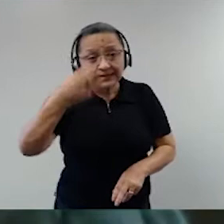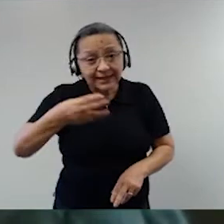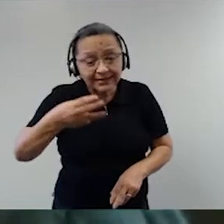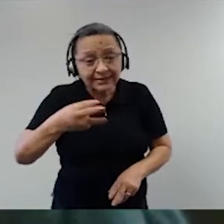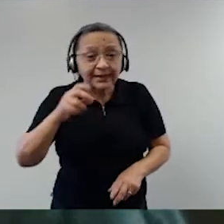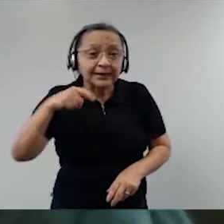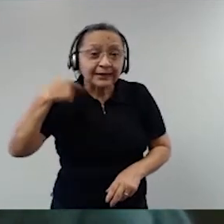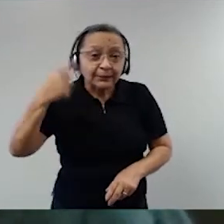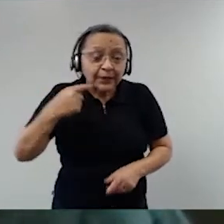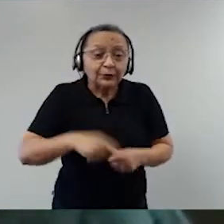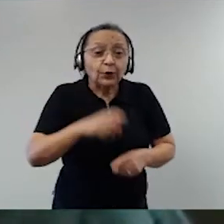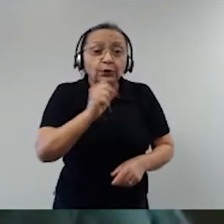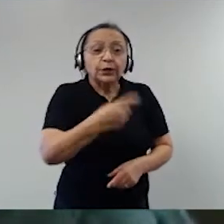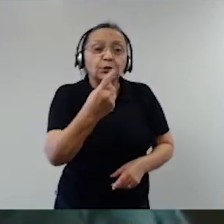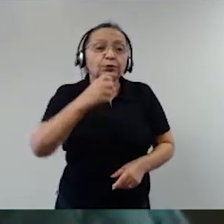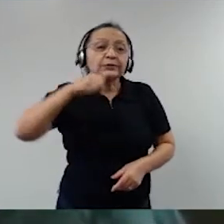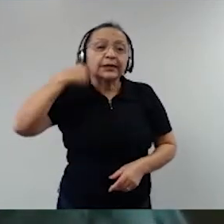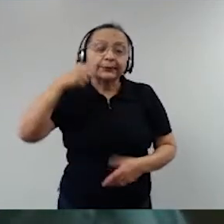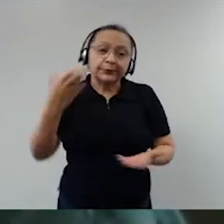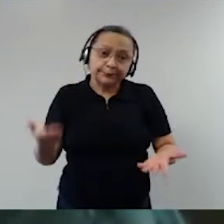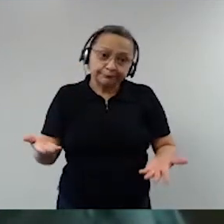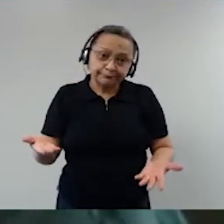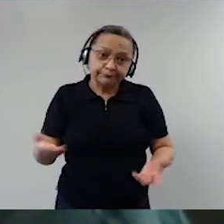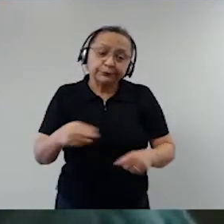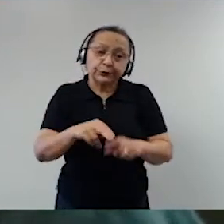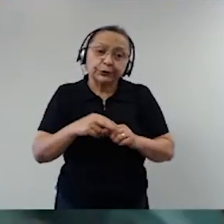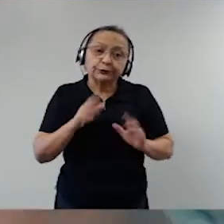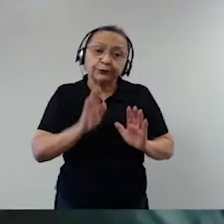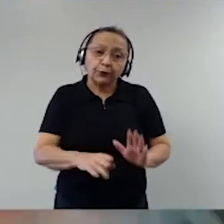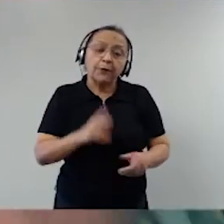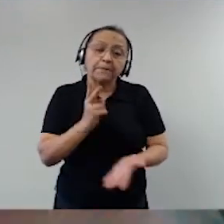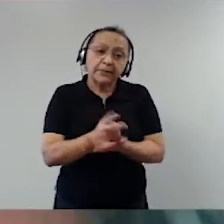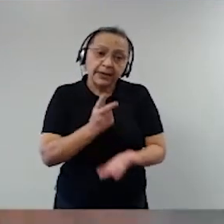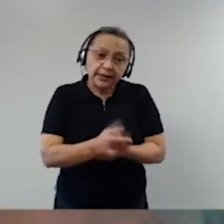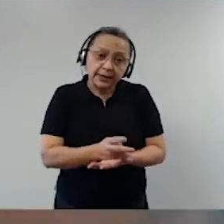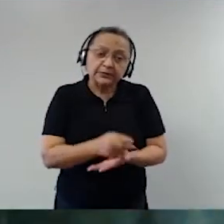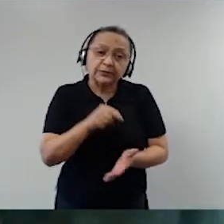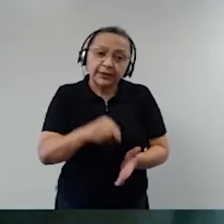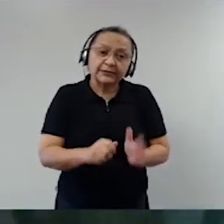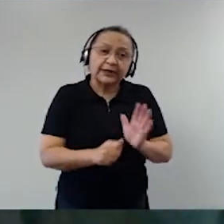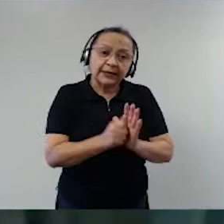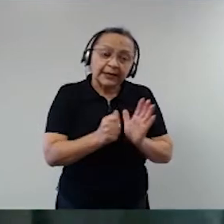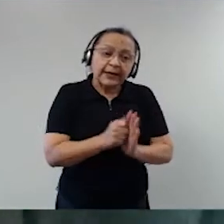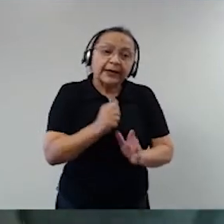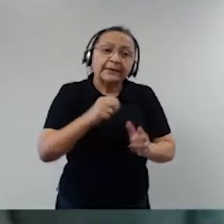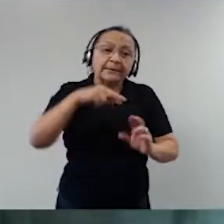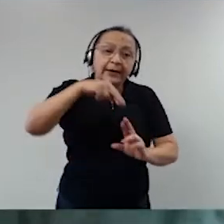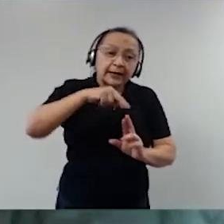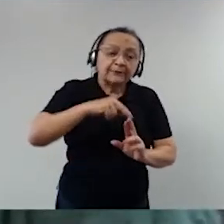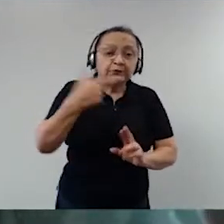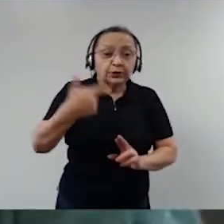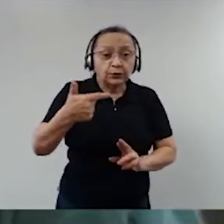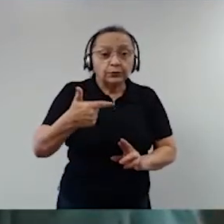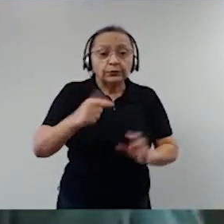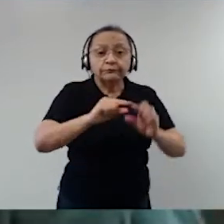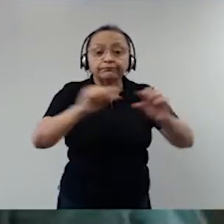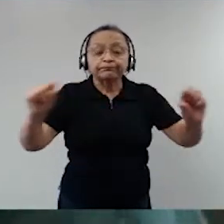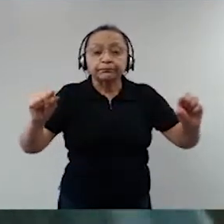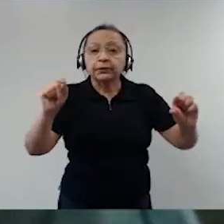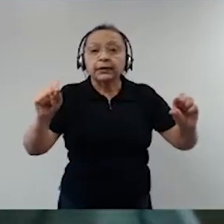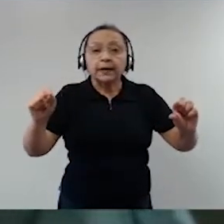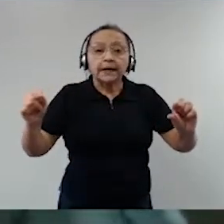senadores. E prevaleceu os 103 parágrafos de segundo, que o Poder Judiciário não pode fazer lei.